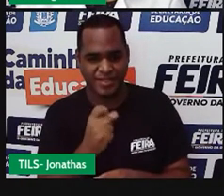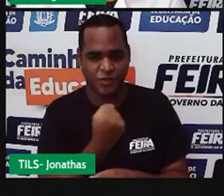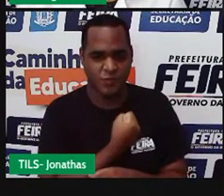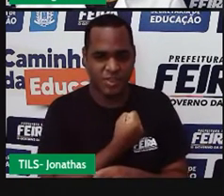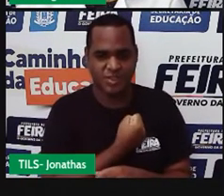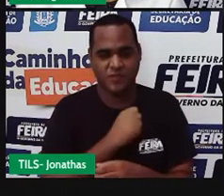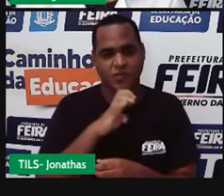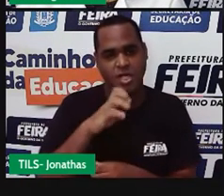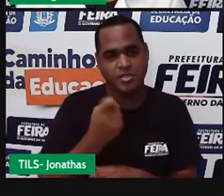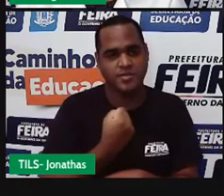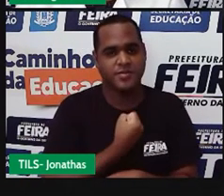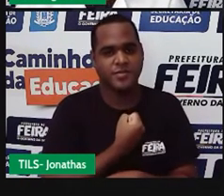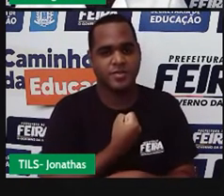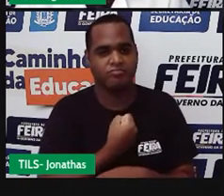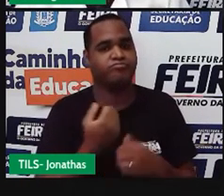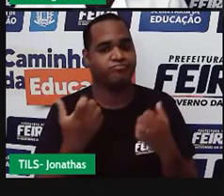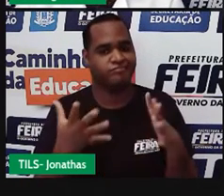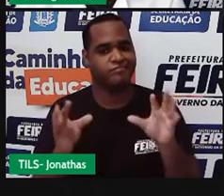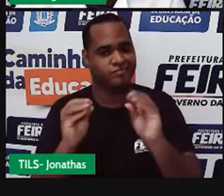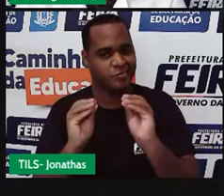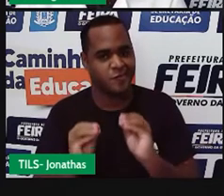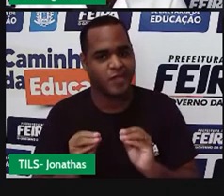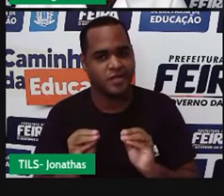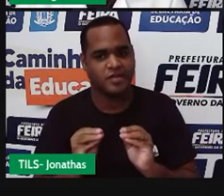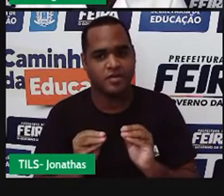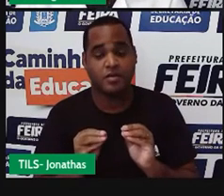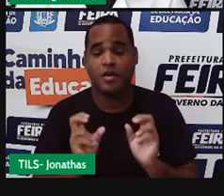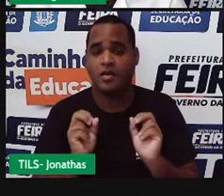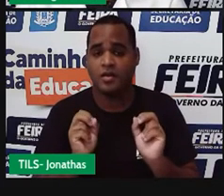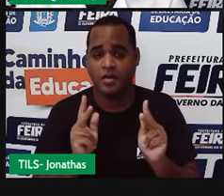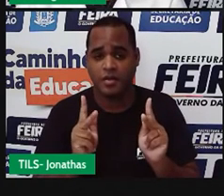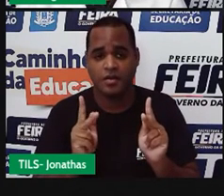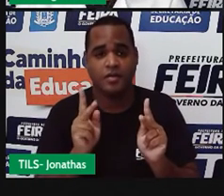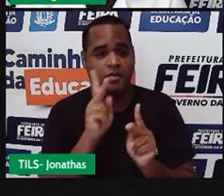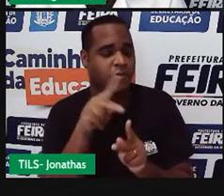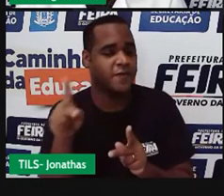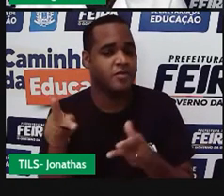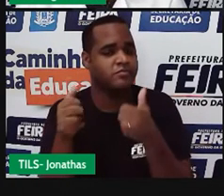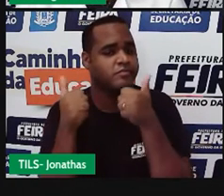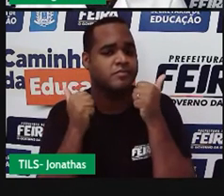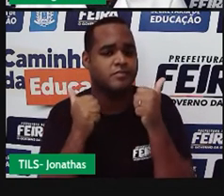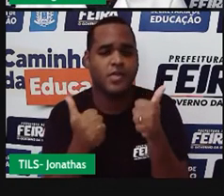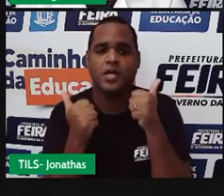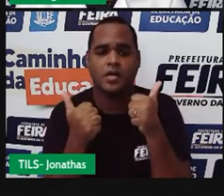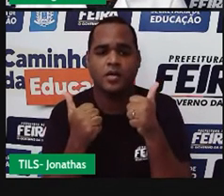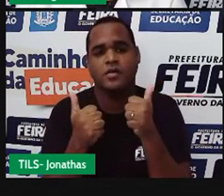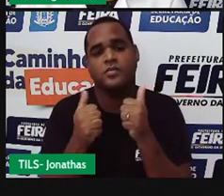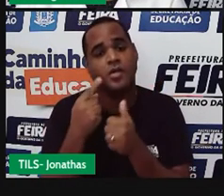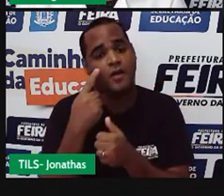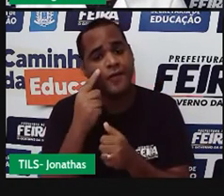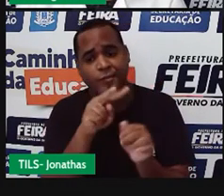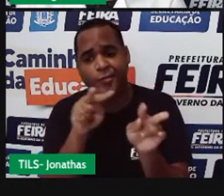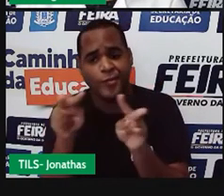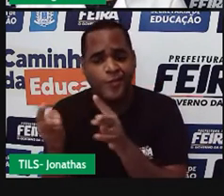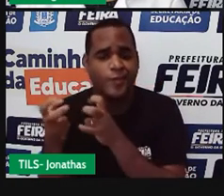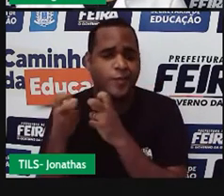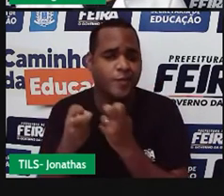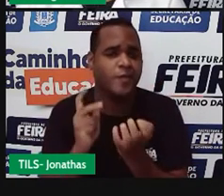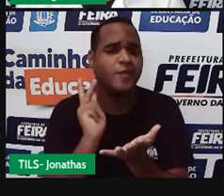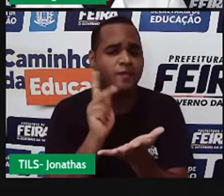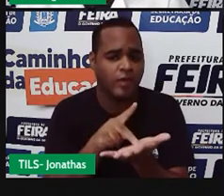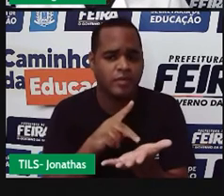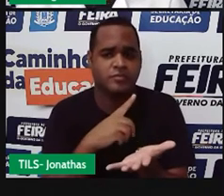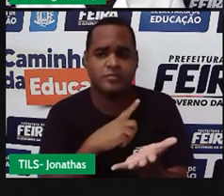expressão numérica. Tá, professor? Beleza. Já vi que isso aí